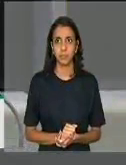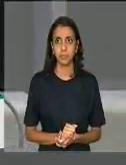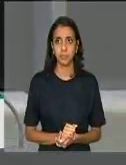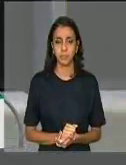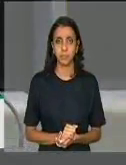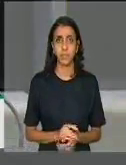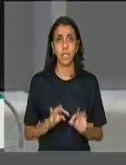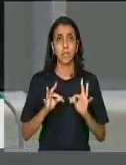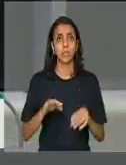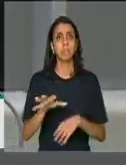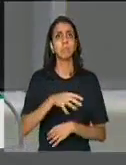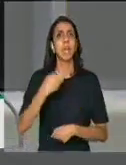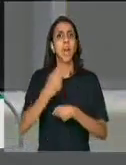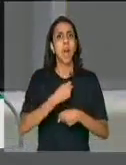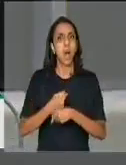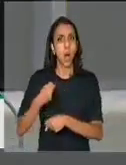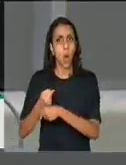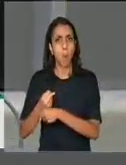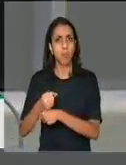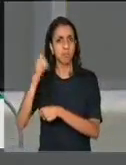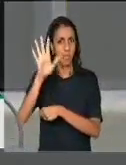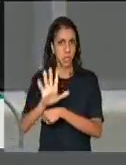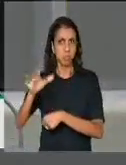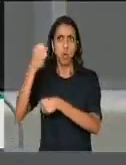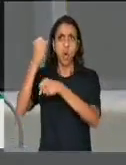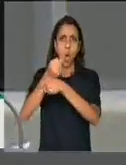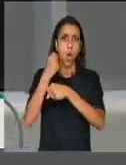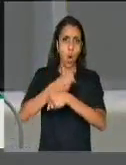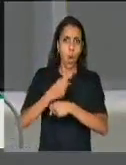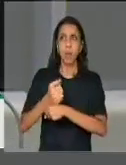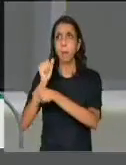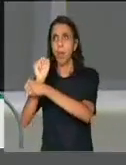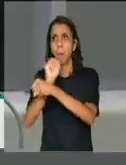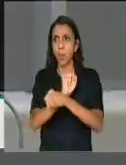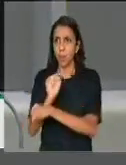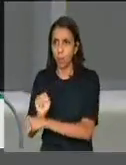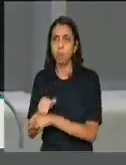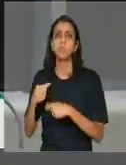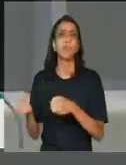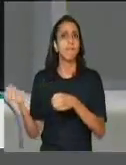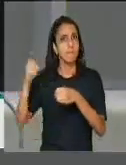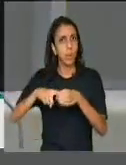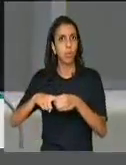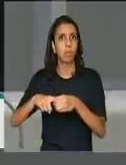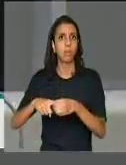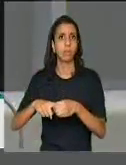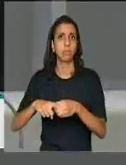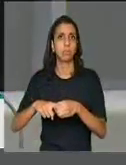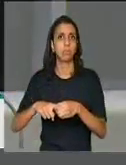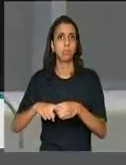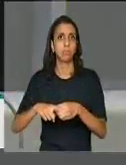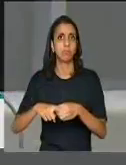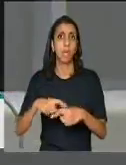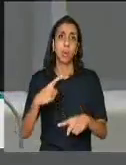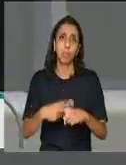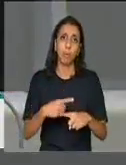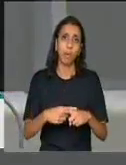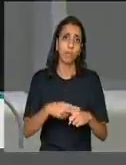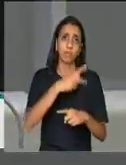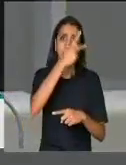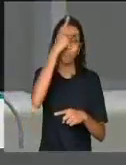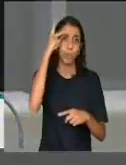paralisadas neste país que deixa centenas de milhões de trabalhadores sem ter